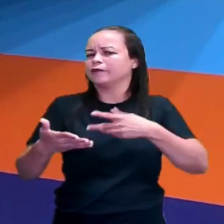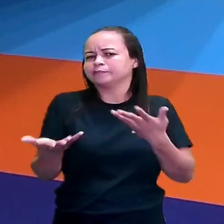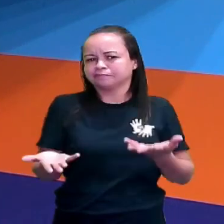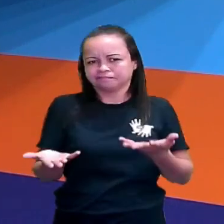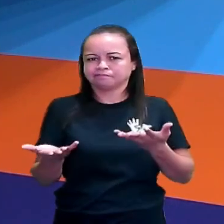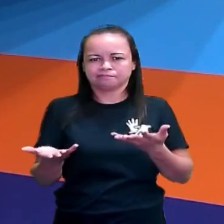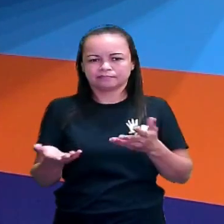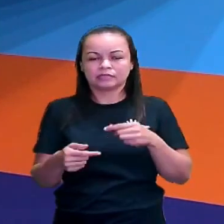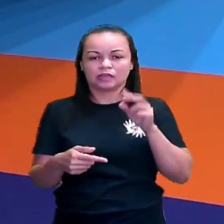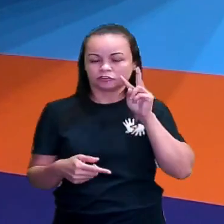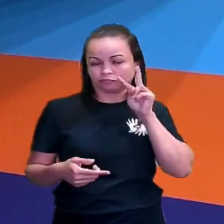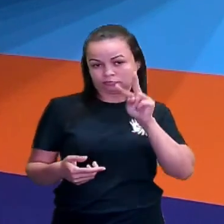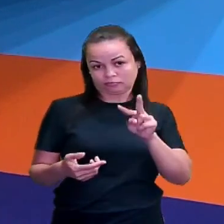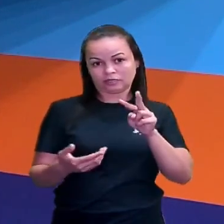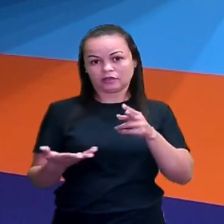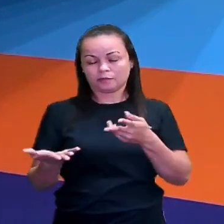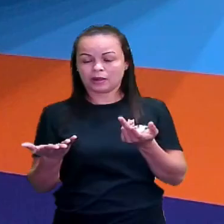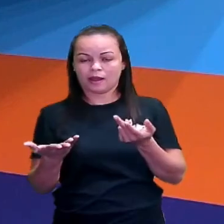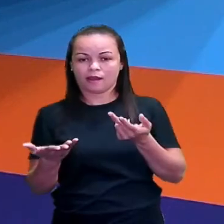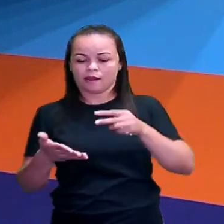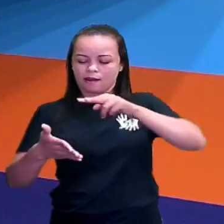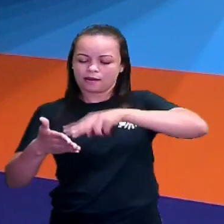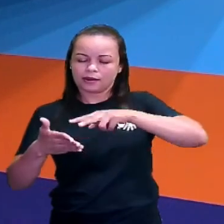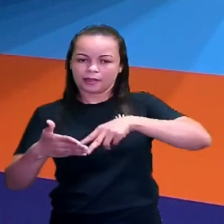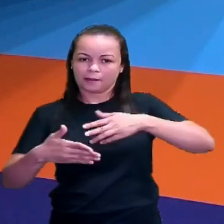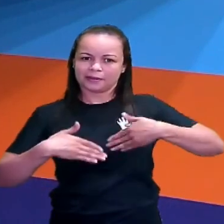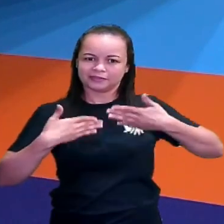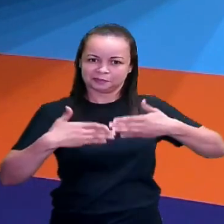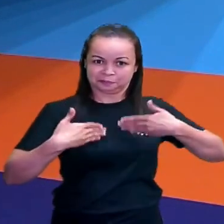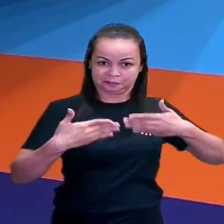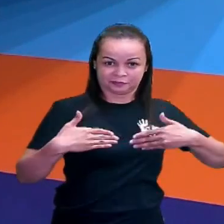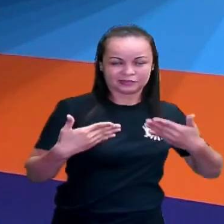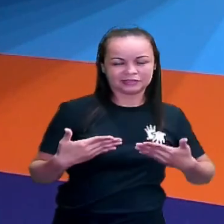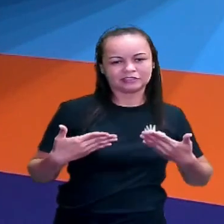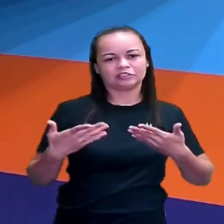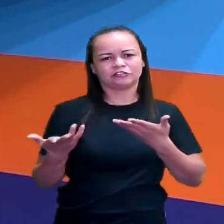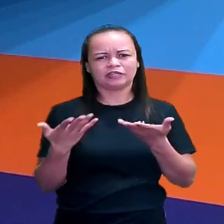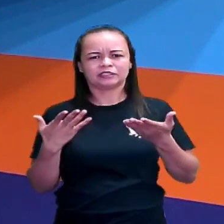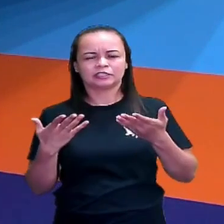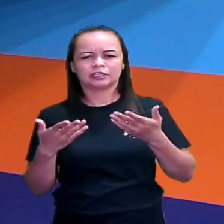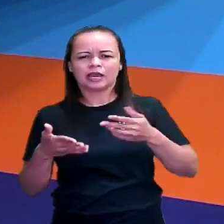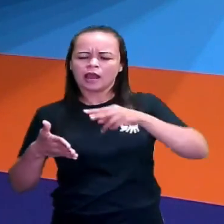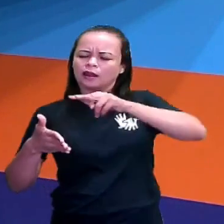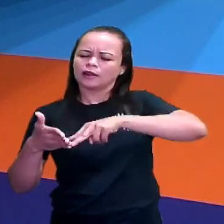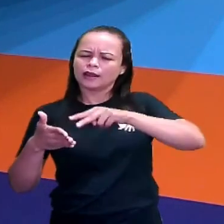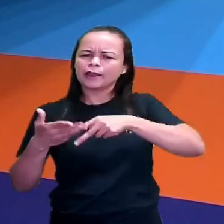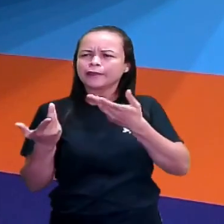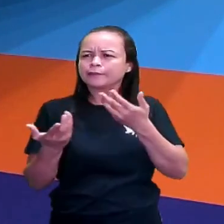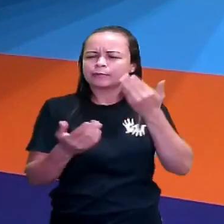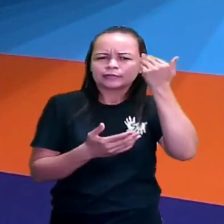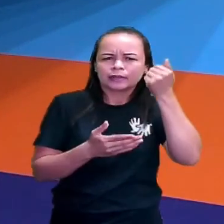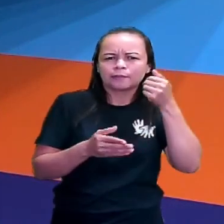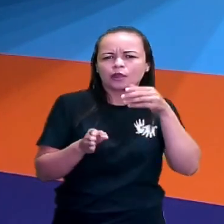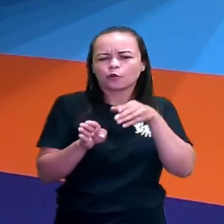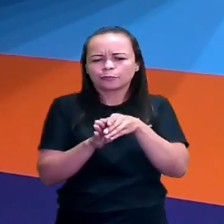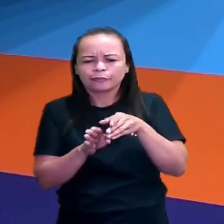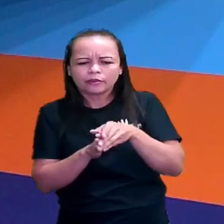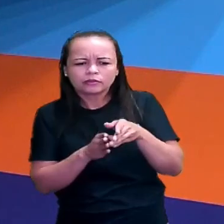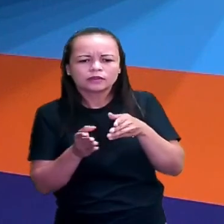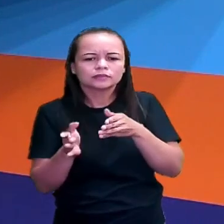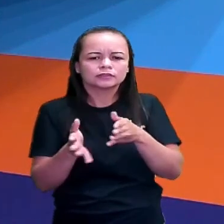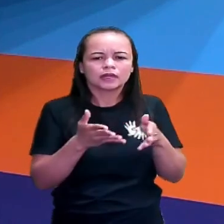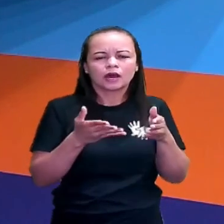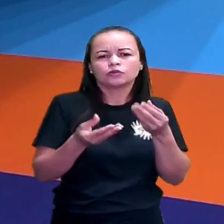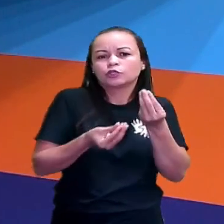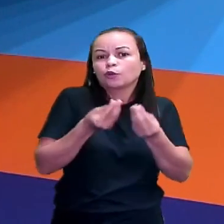Né, então a gente viu que a gente pode ler para se divertir. Que a gente pode ler para se orientar, né, sobre como a